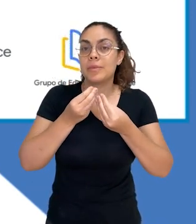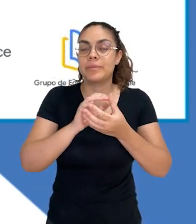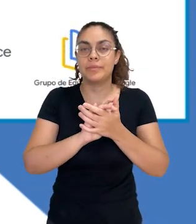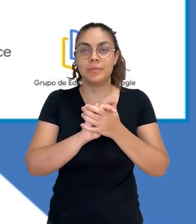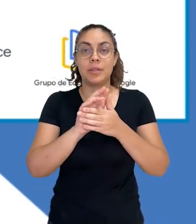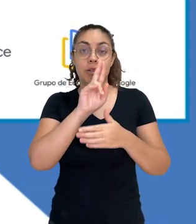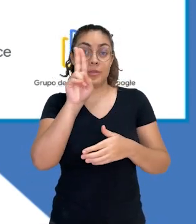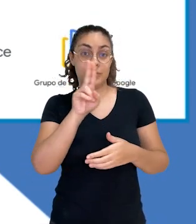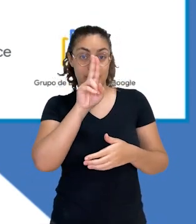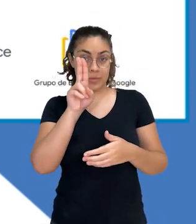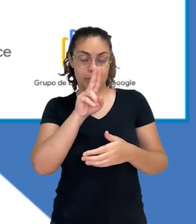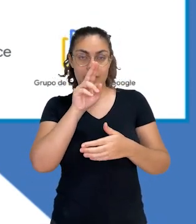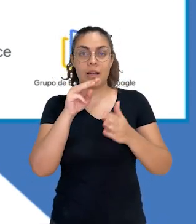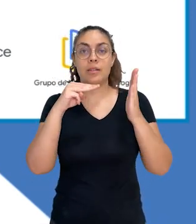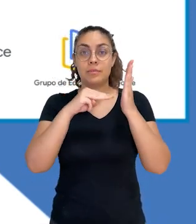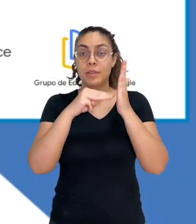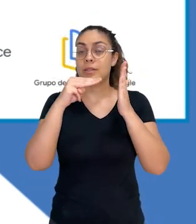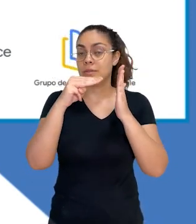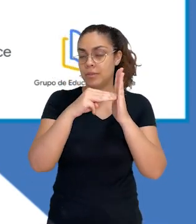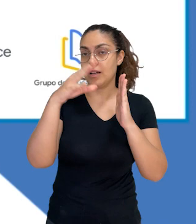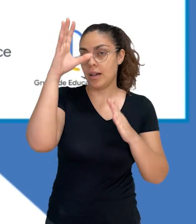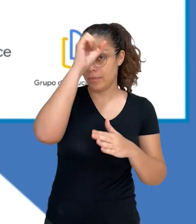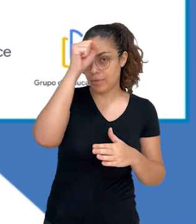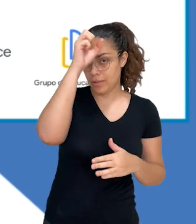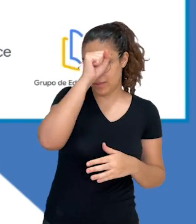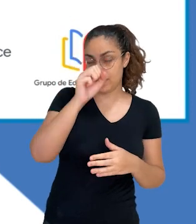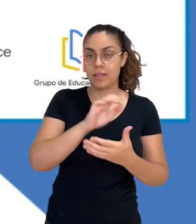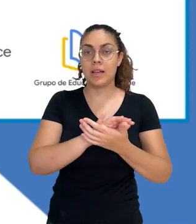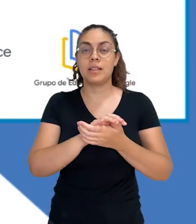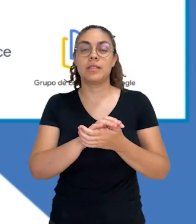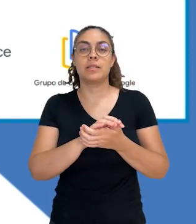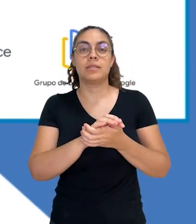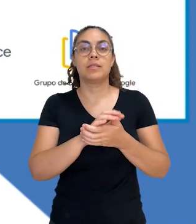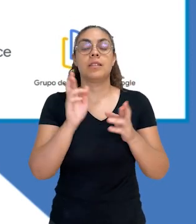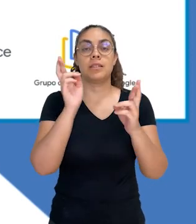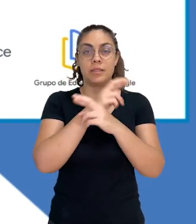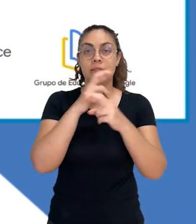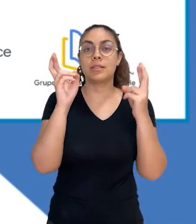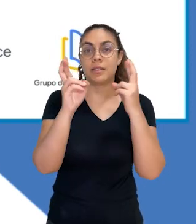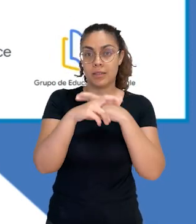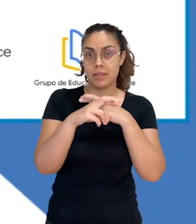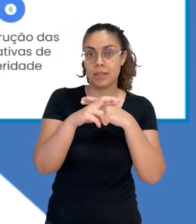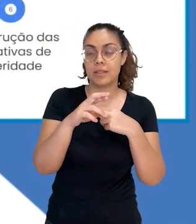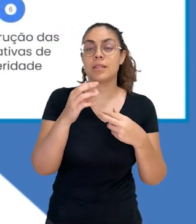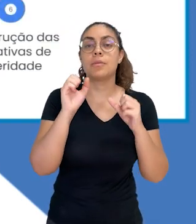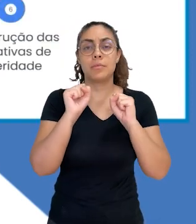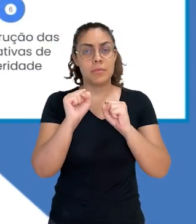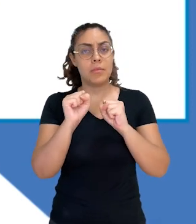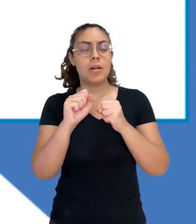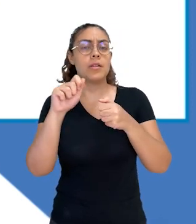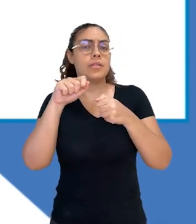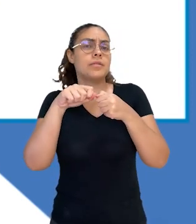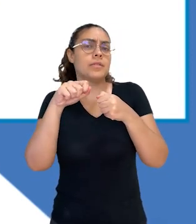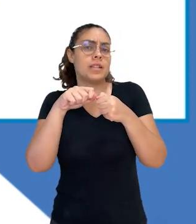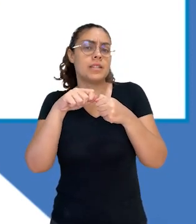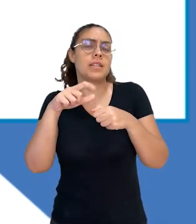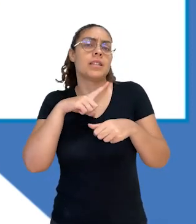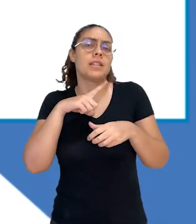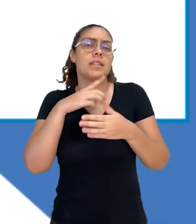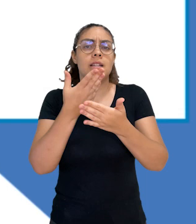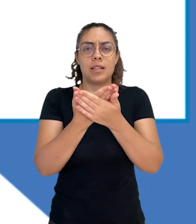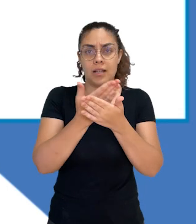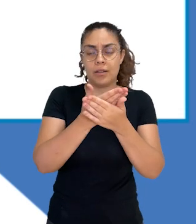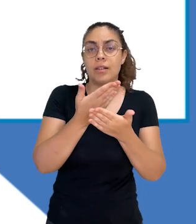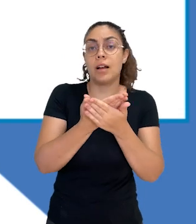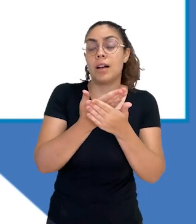metodologia da aprendizagem baseada em relações de alteridade, pode aplicar em algumas aulas. Por exemplo, numa aula